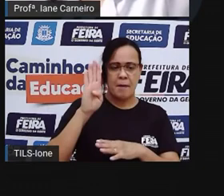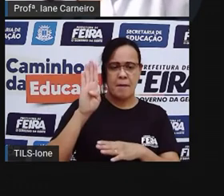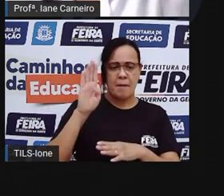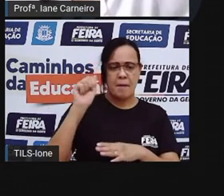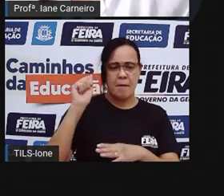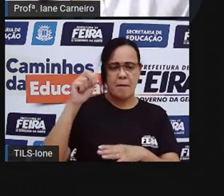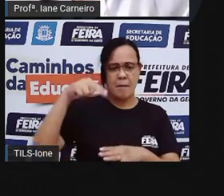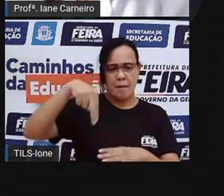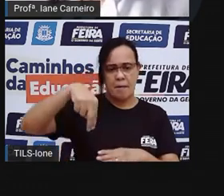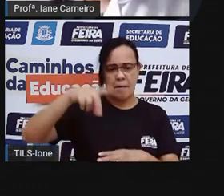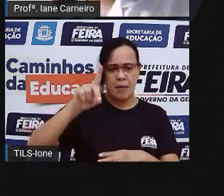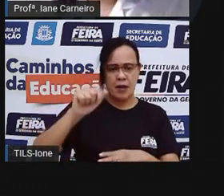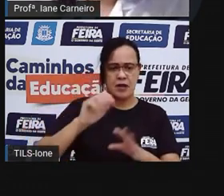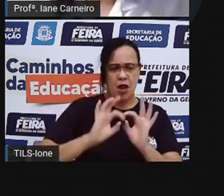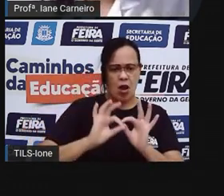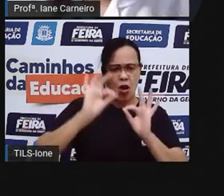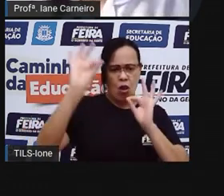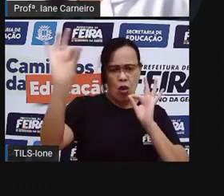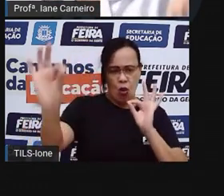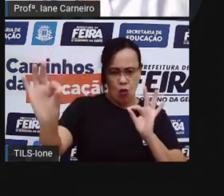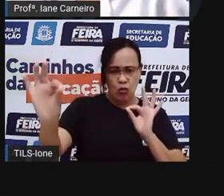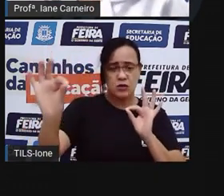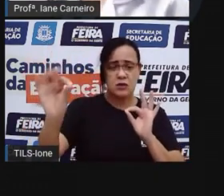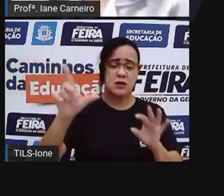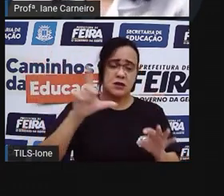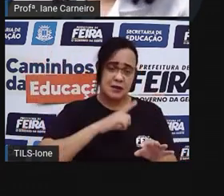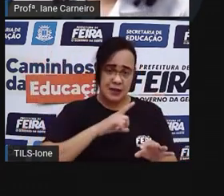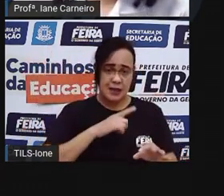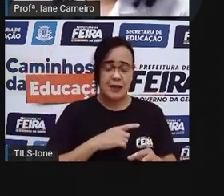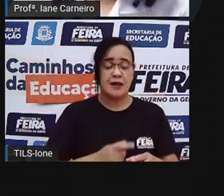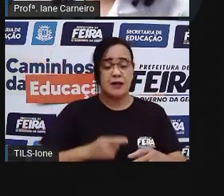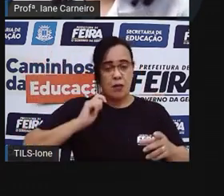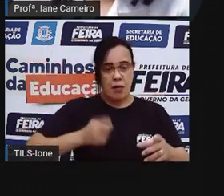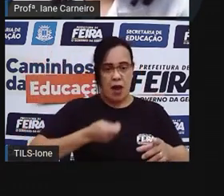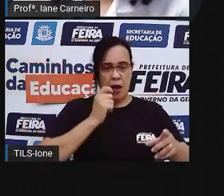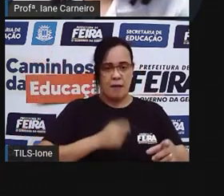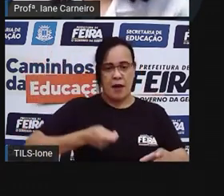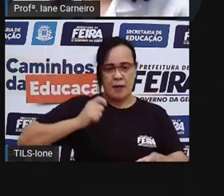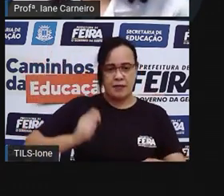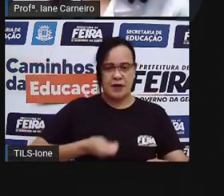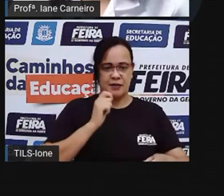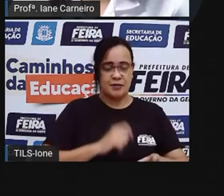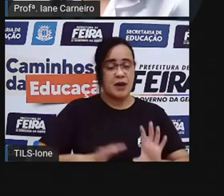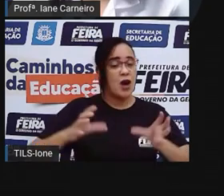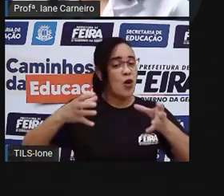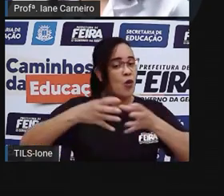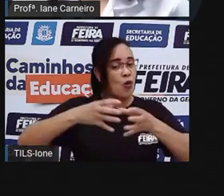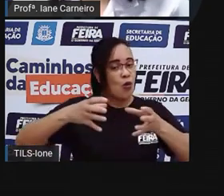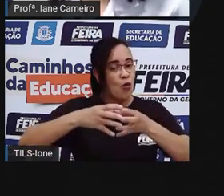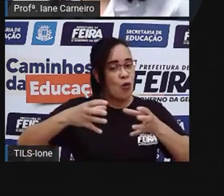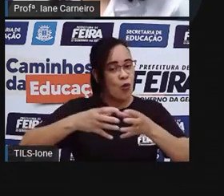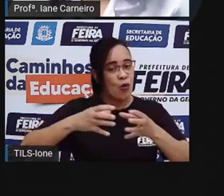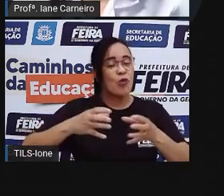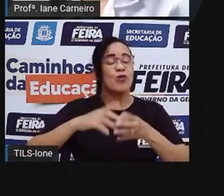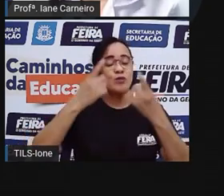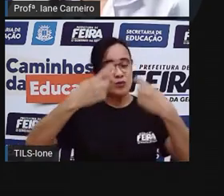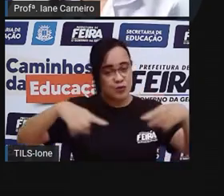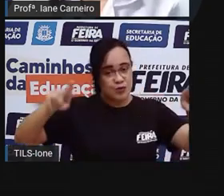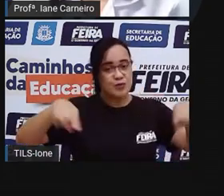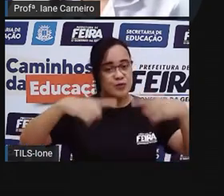Lá nas bandas De Feira de Santana E tem a banda musical Né? O grupo de música Certo?